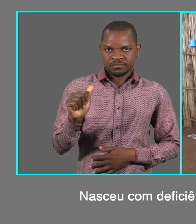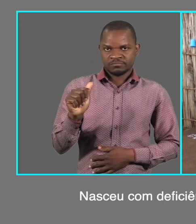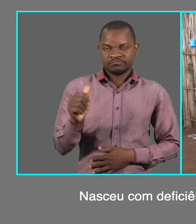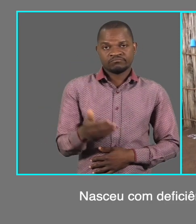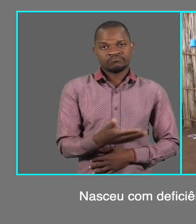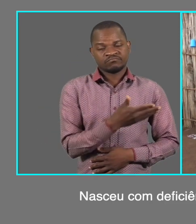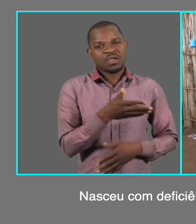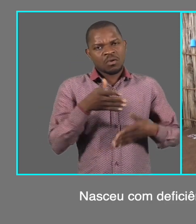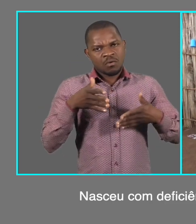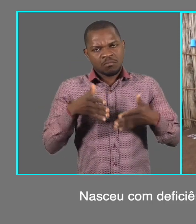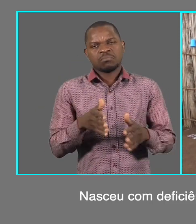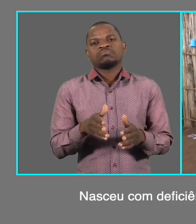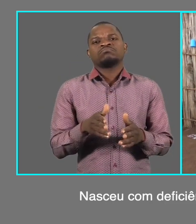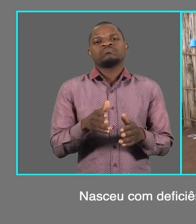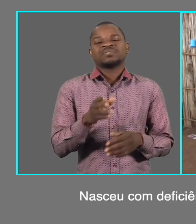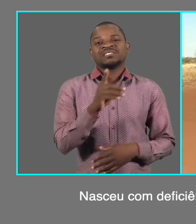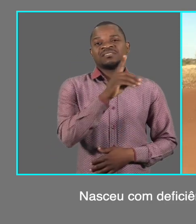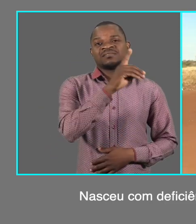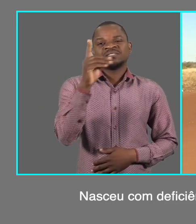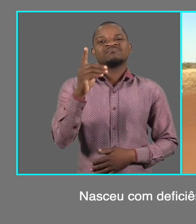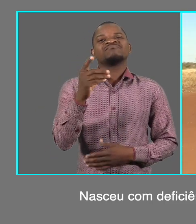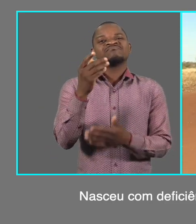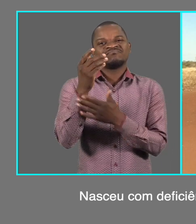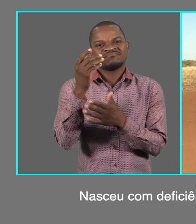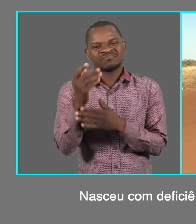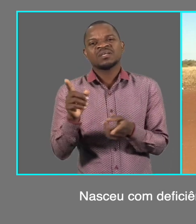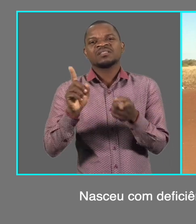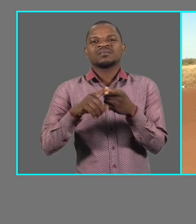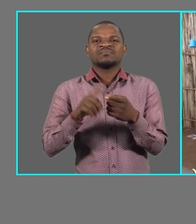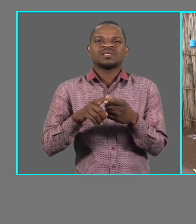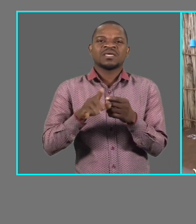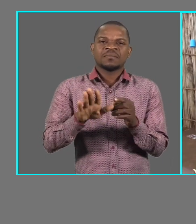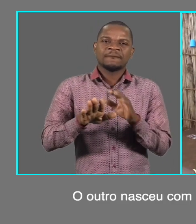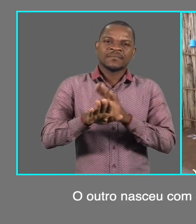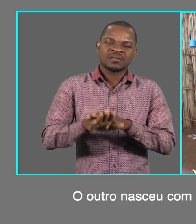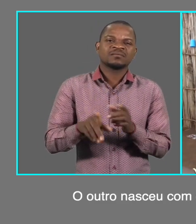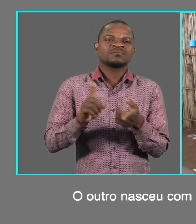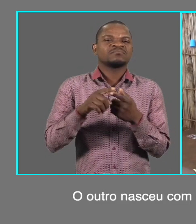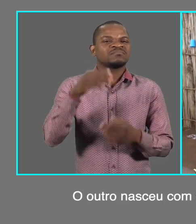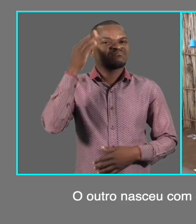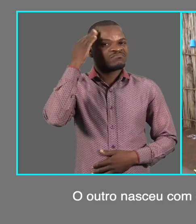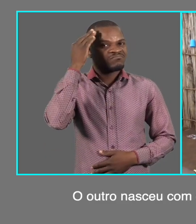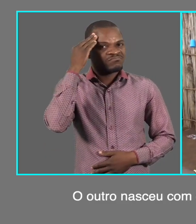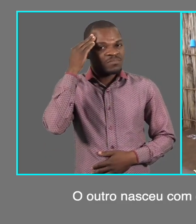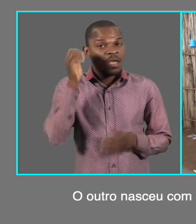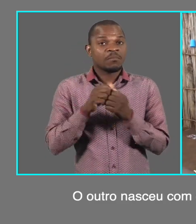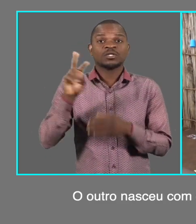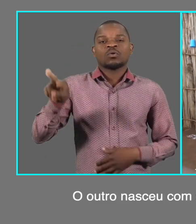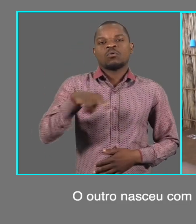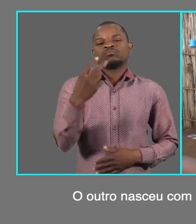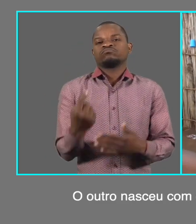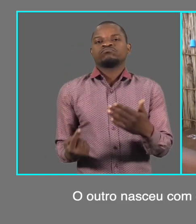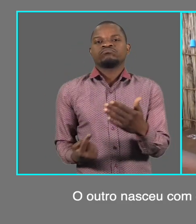Nasceu com deficiência no braço, na perna e na cabeça. O outro nasceu com deficiência